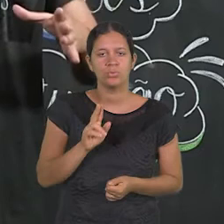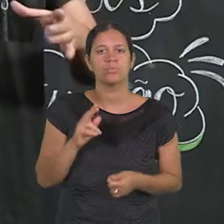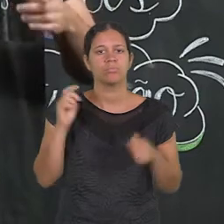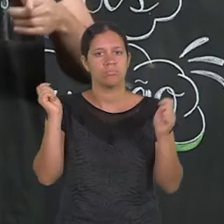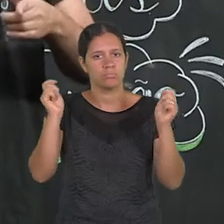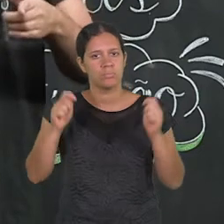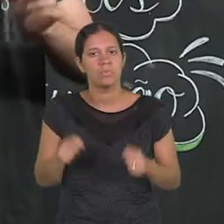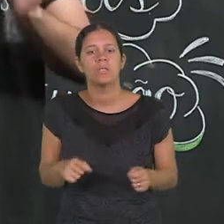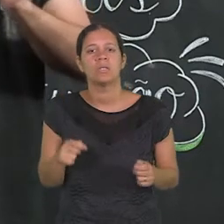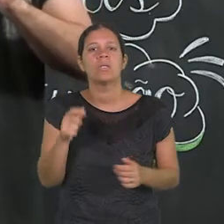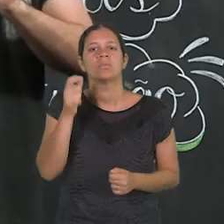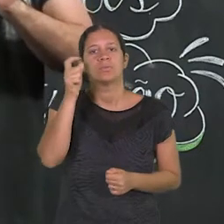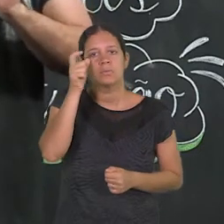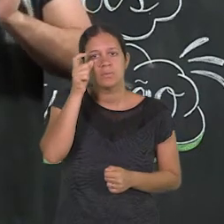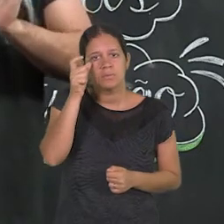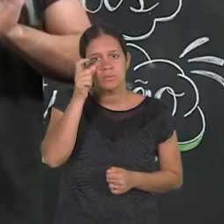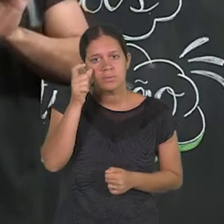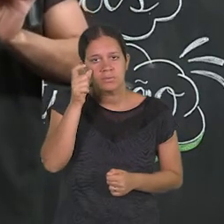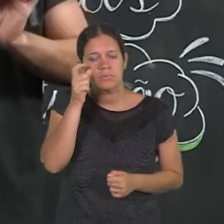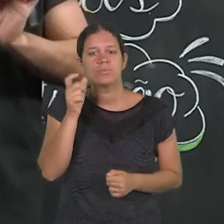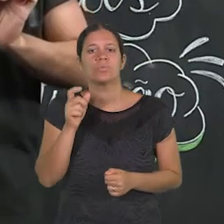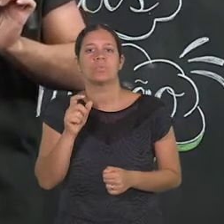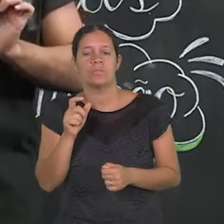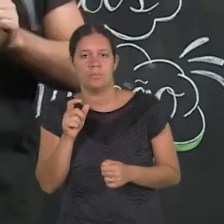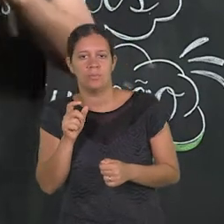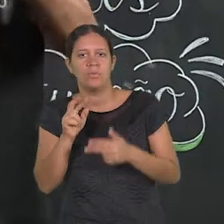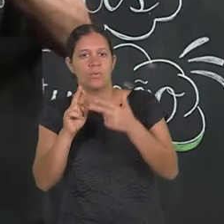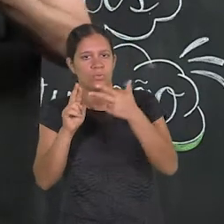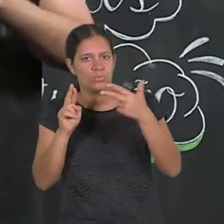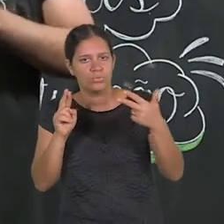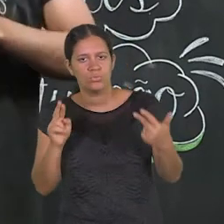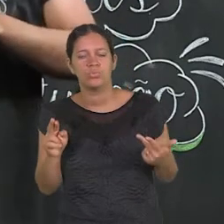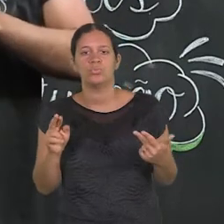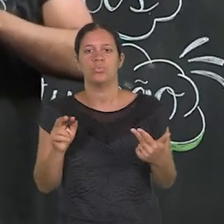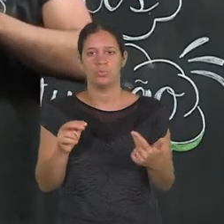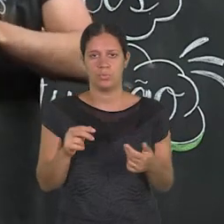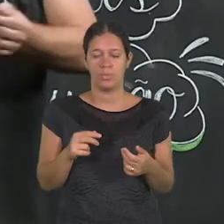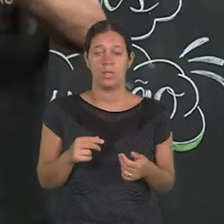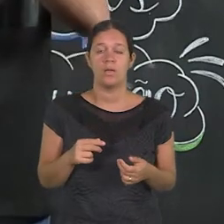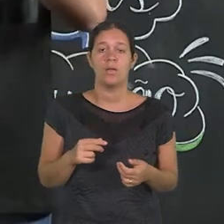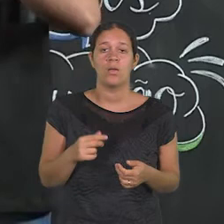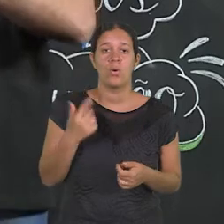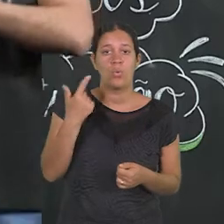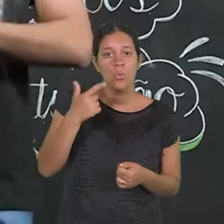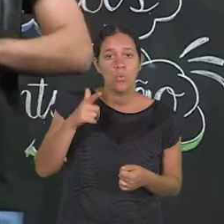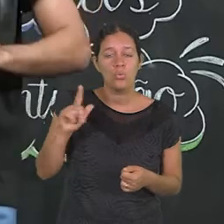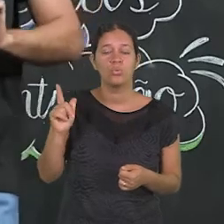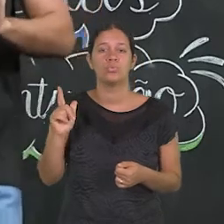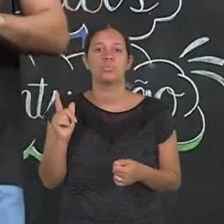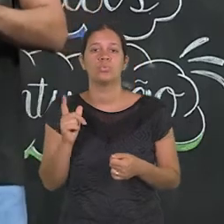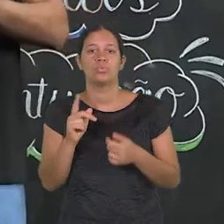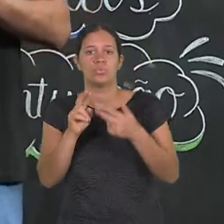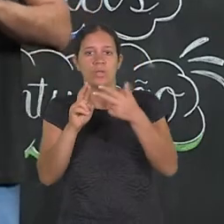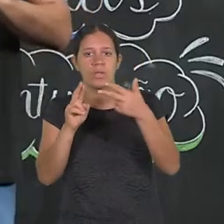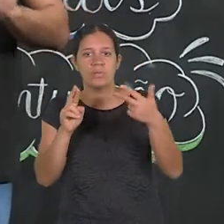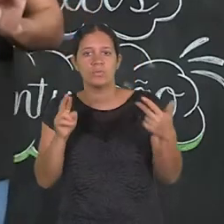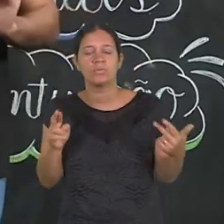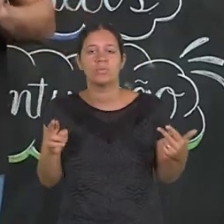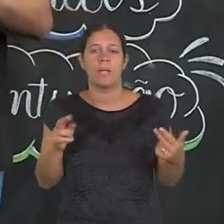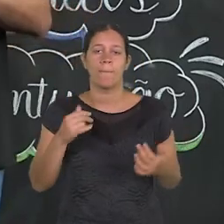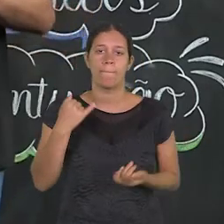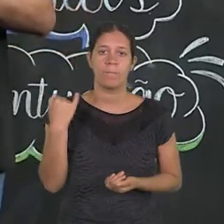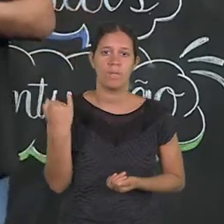criatividade. E isso é interessante, isso pode ser marcado por meio de recursos gráficos, tal como a pontuação. Outros dois recursos gráficos